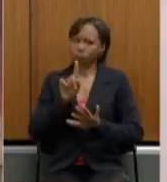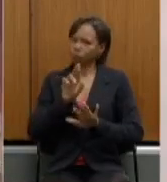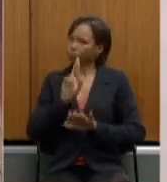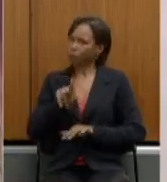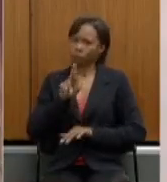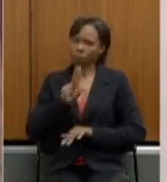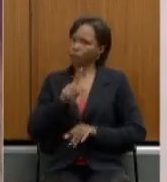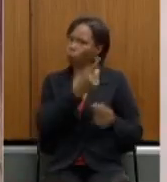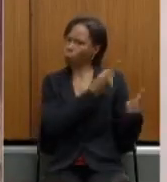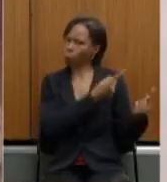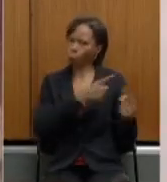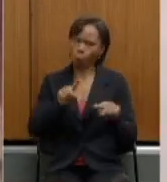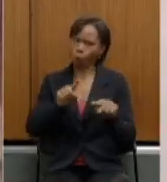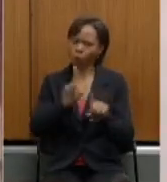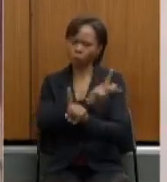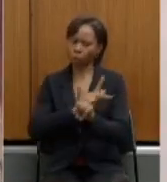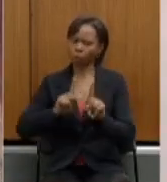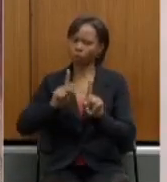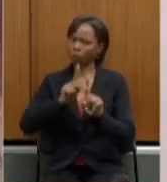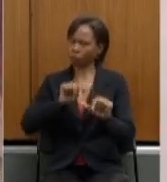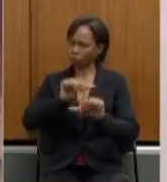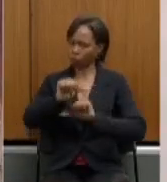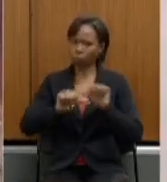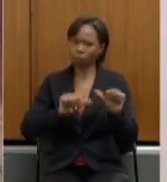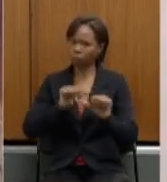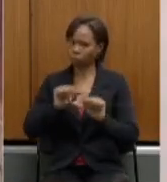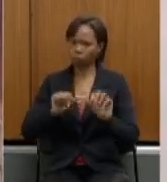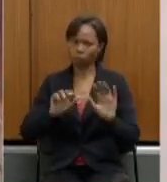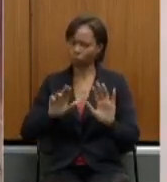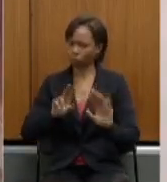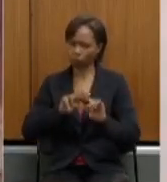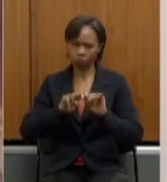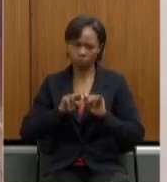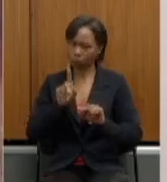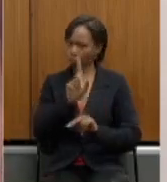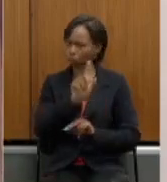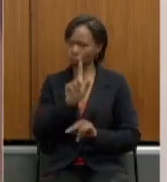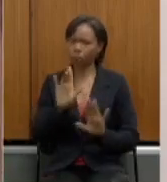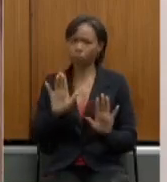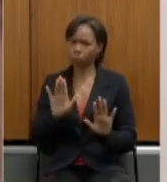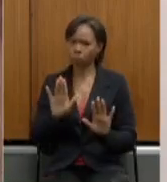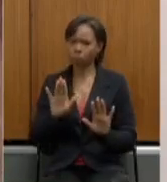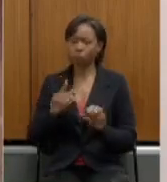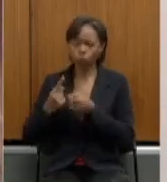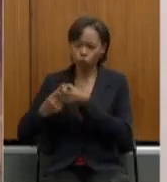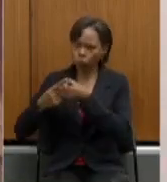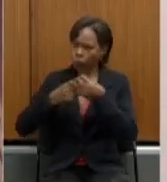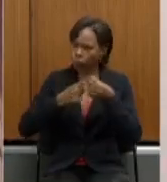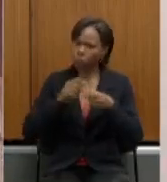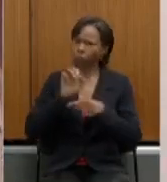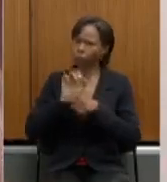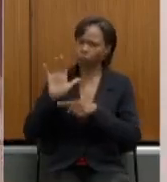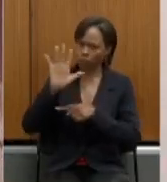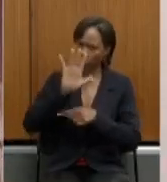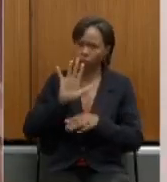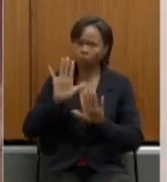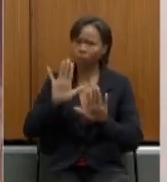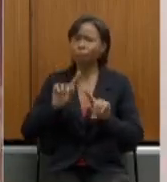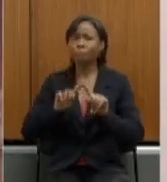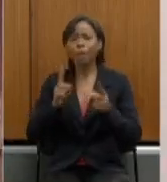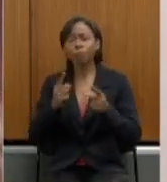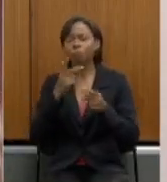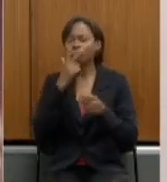reforma em virtude da reforma da previdência nos estados também irem para os municípios então houve meio que um acordo